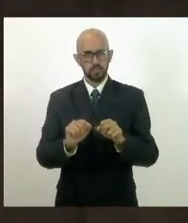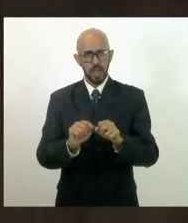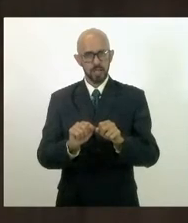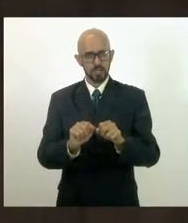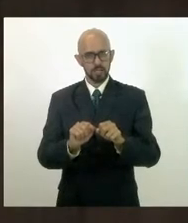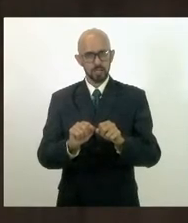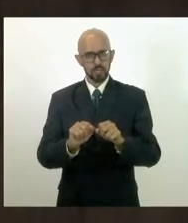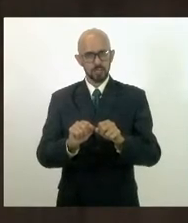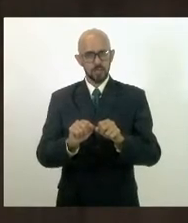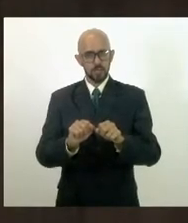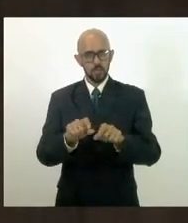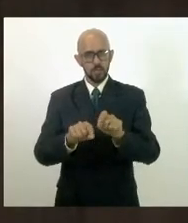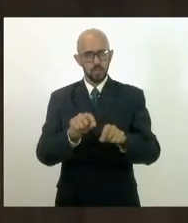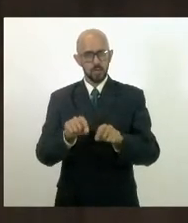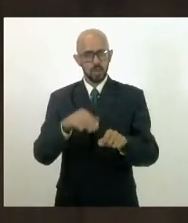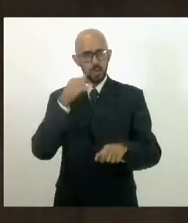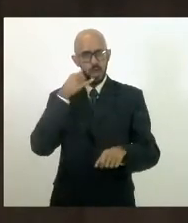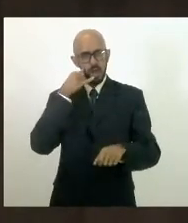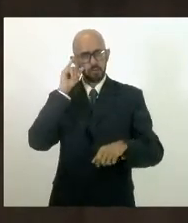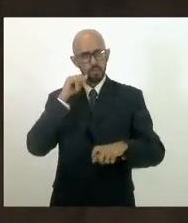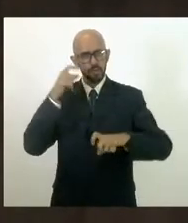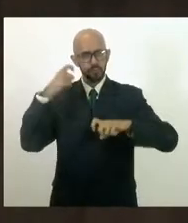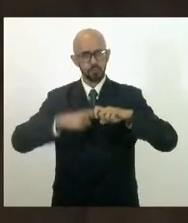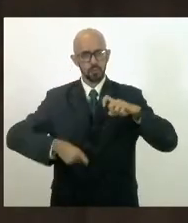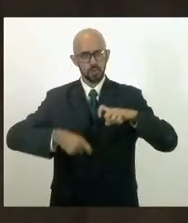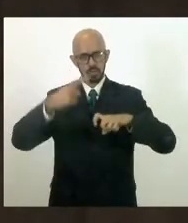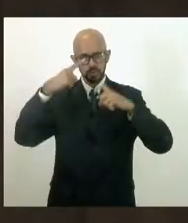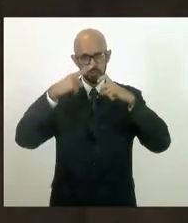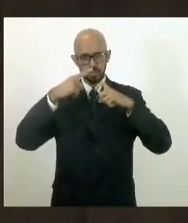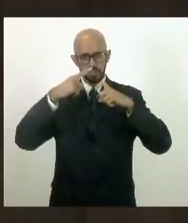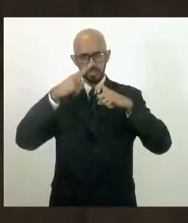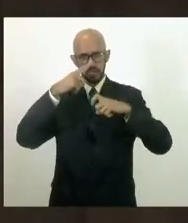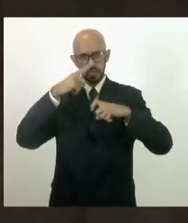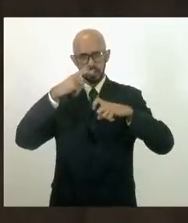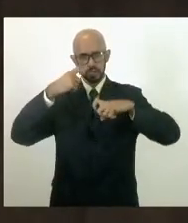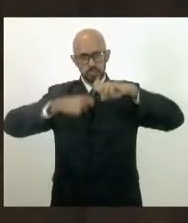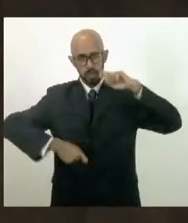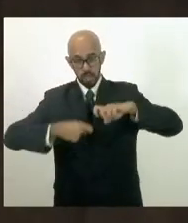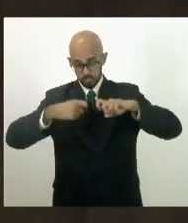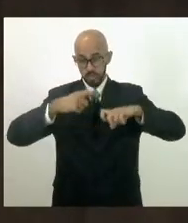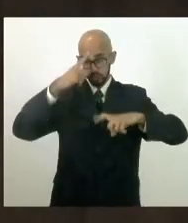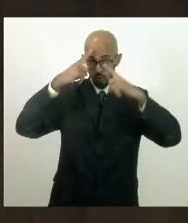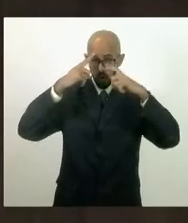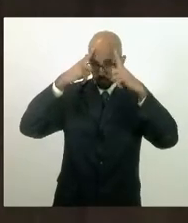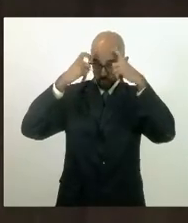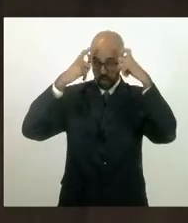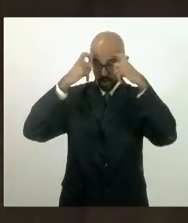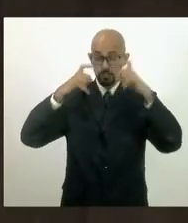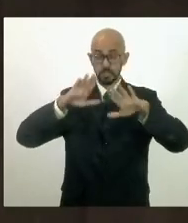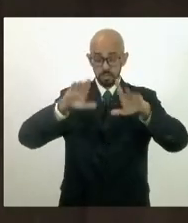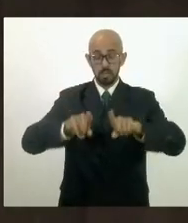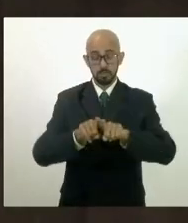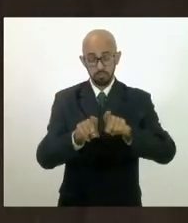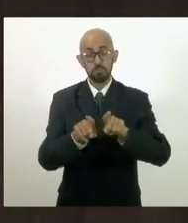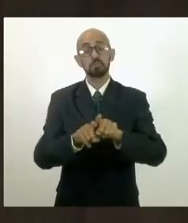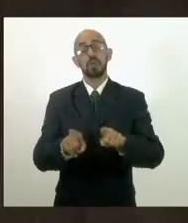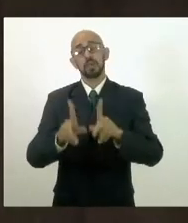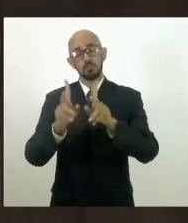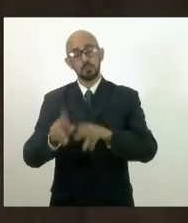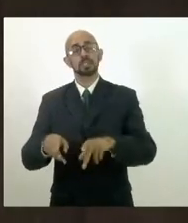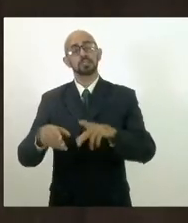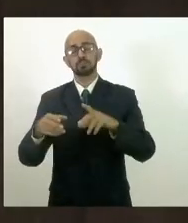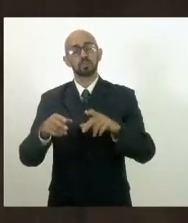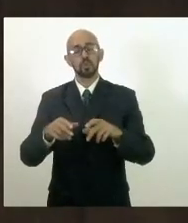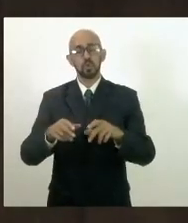prevenção à violência sexual e à própria violência doméstica. Então, nesse sentido, trazer aqui a